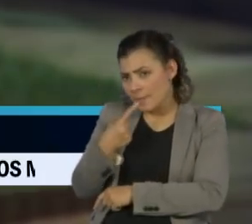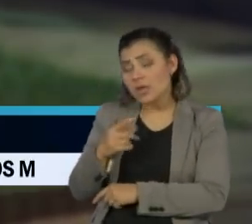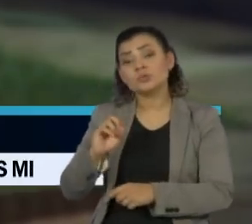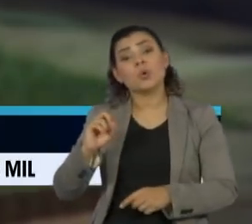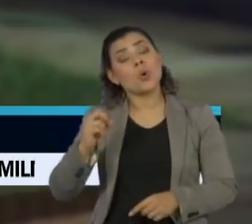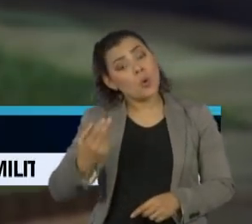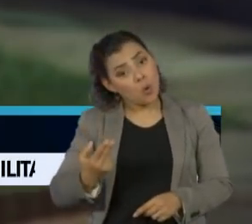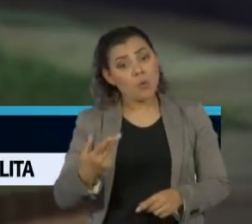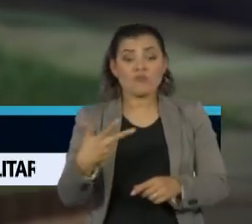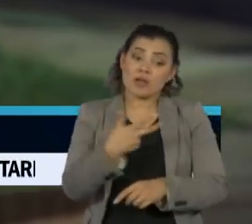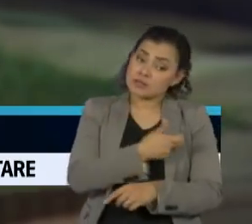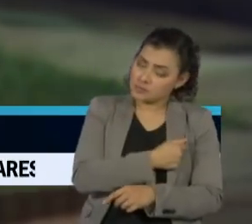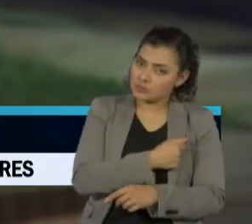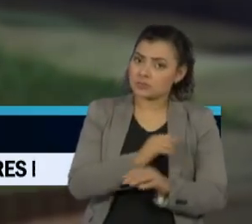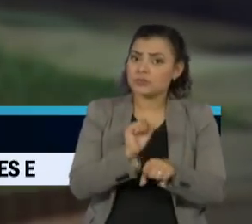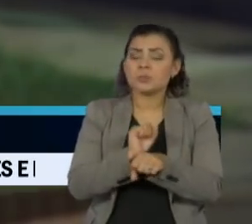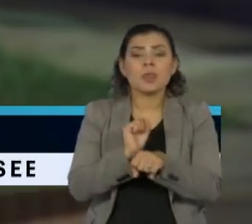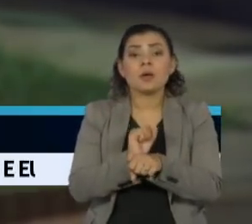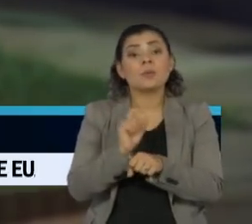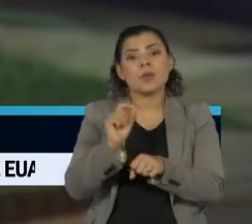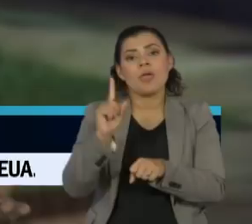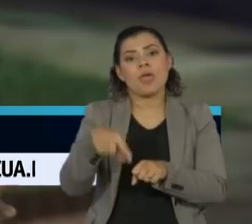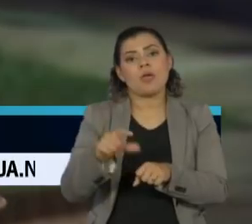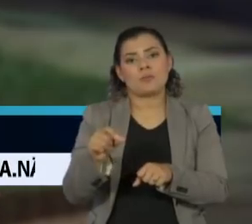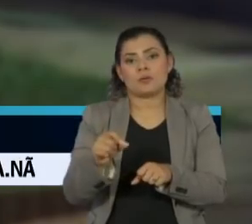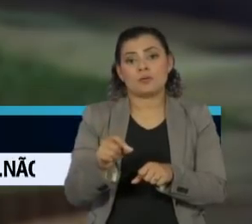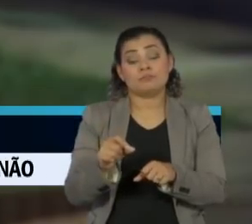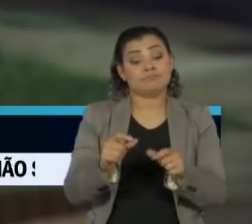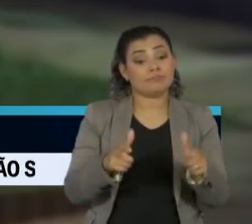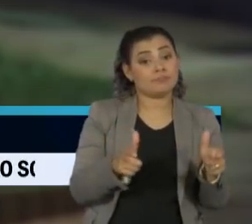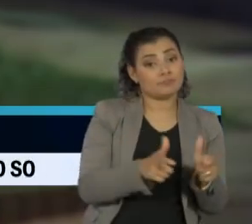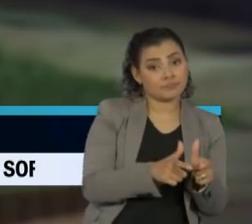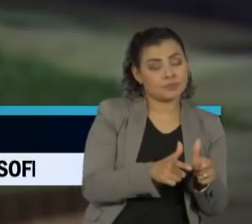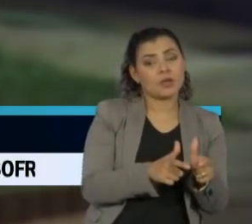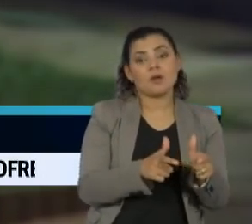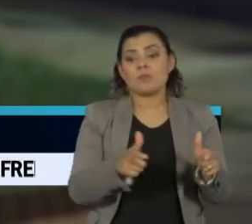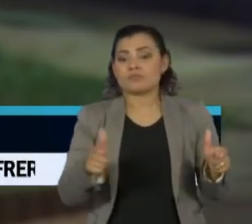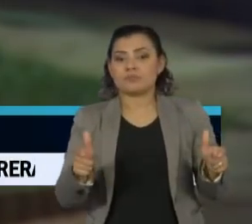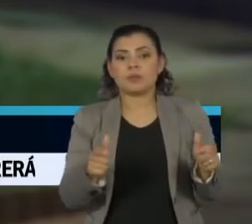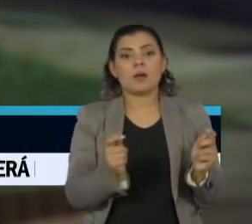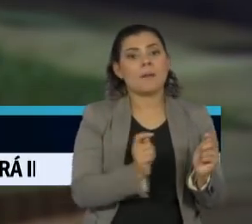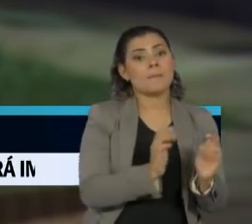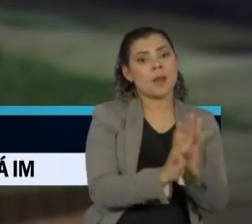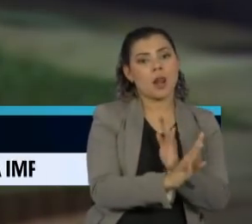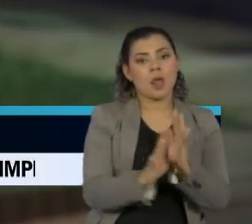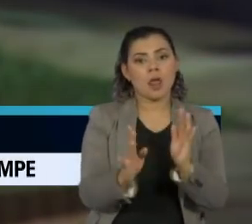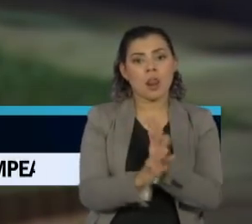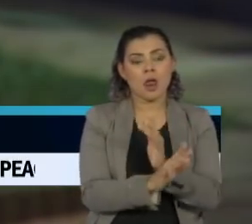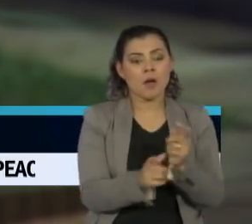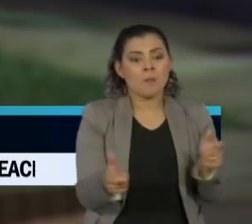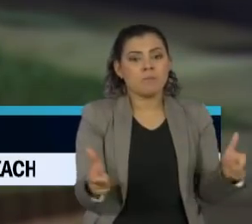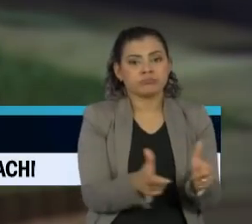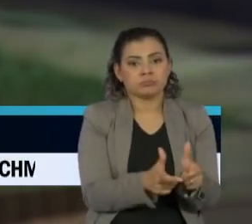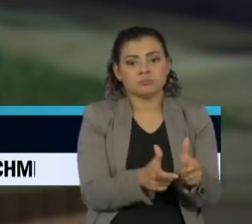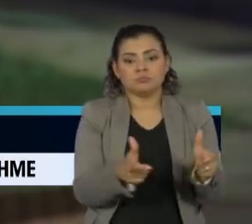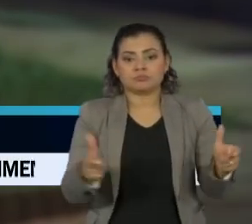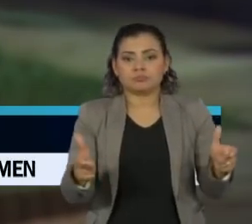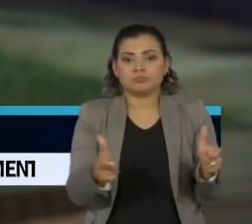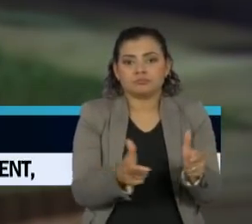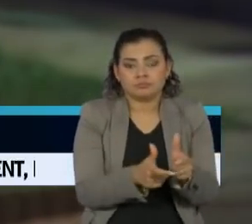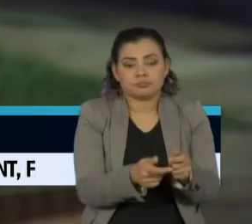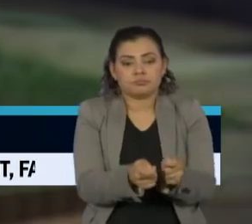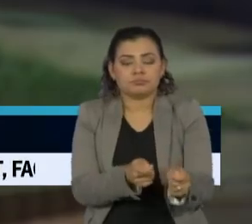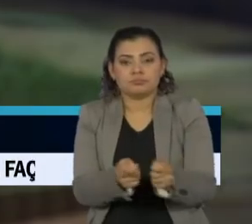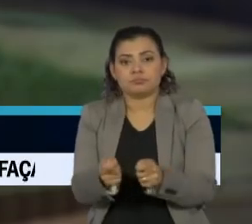ou de uma vacina é alternar períodos de maior e menor restrição de mobilidade, levando em consideração a